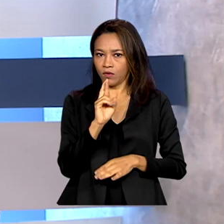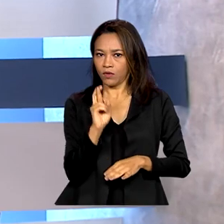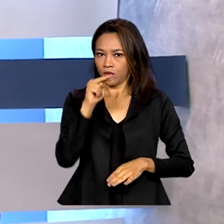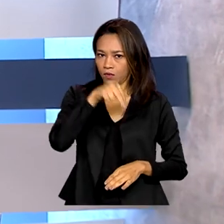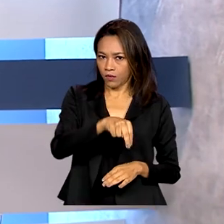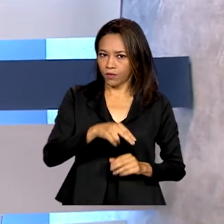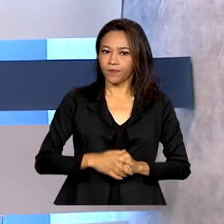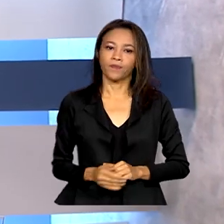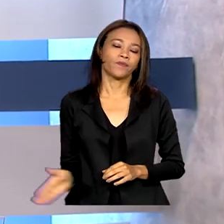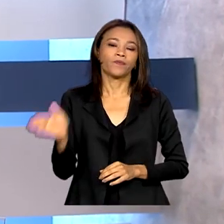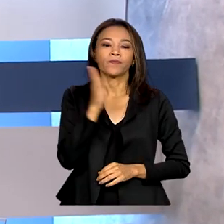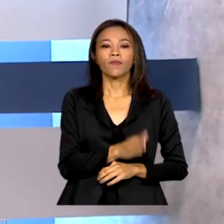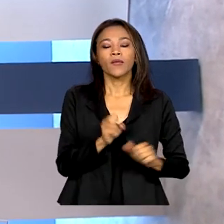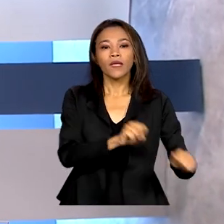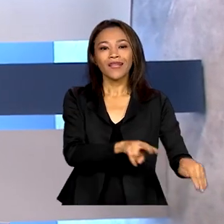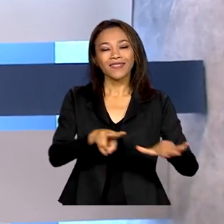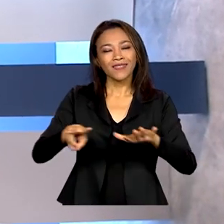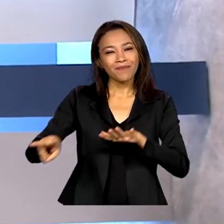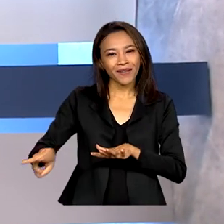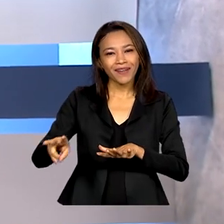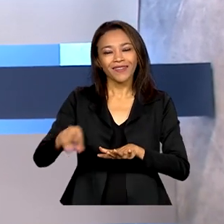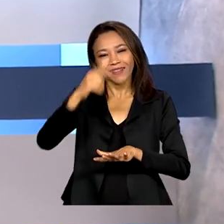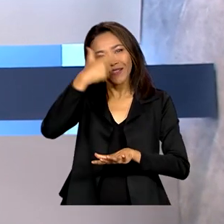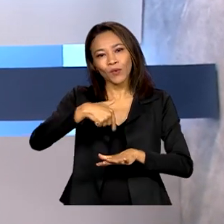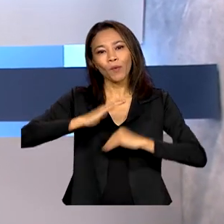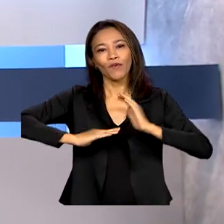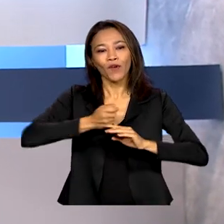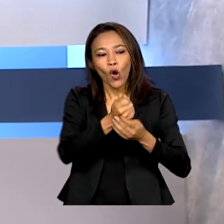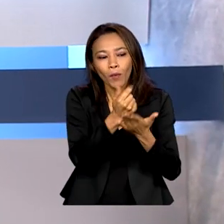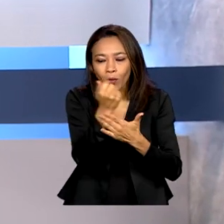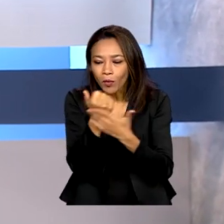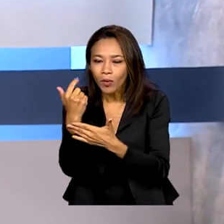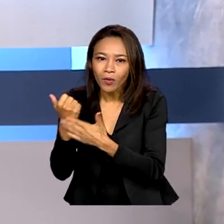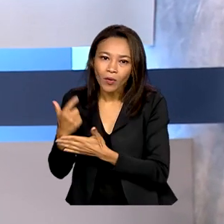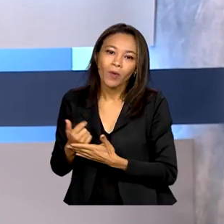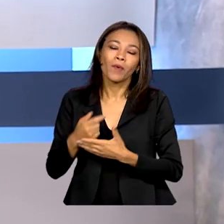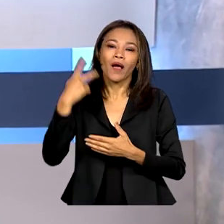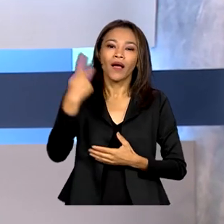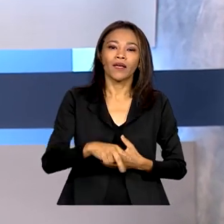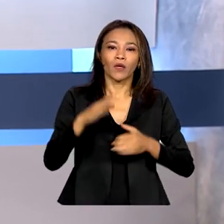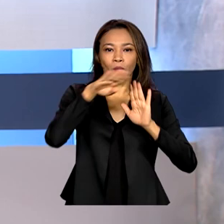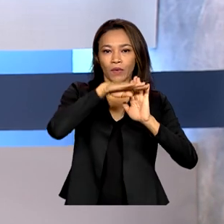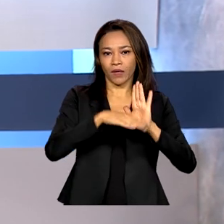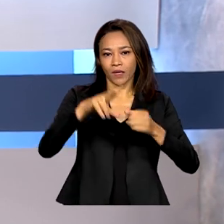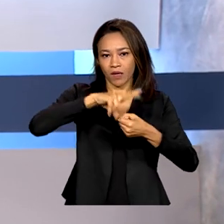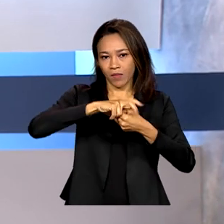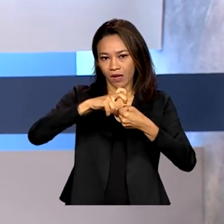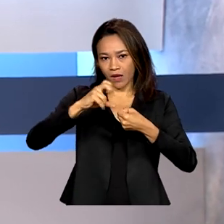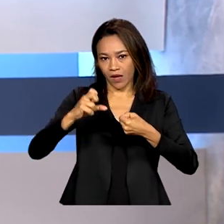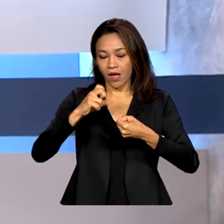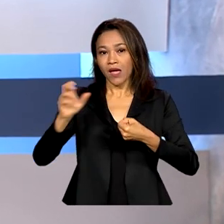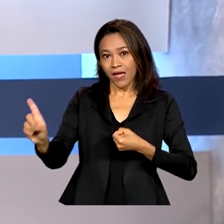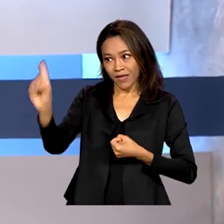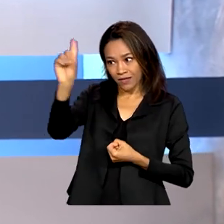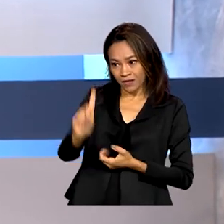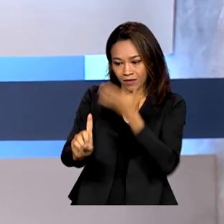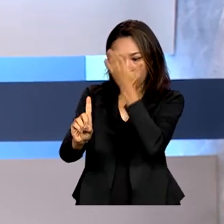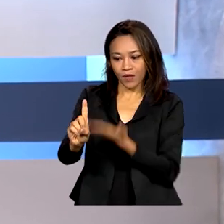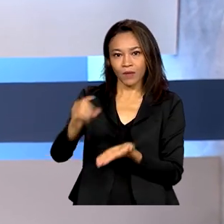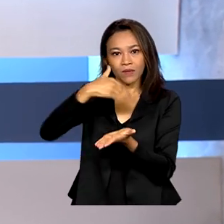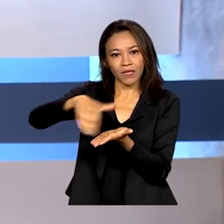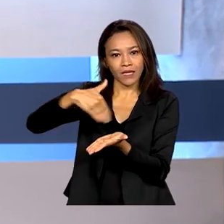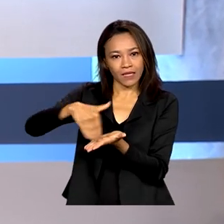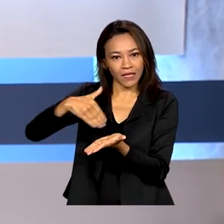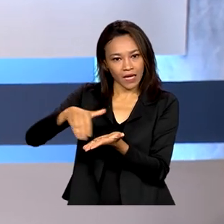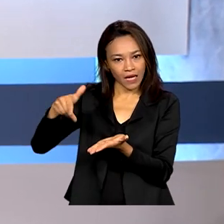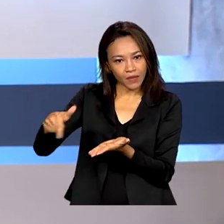E na Semana do Consumidor, o programa de rádio A Voz do Brasil recebeu o secretário nacional do Consumidor, que confirmou que